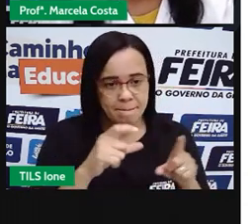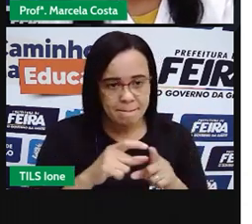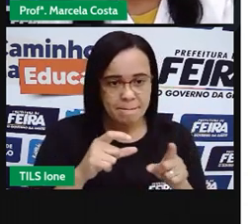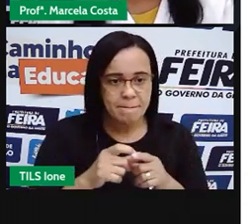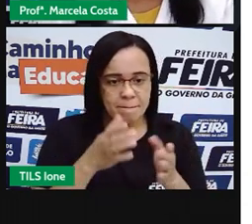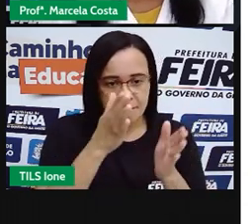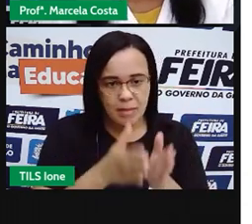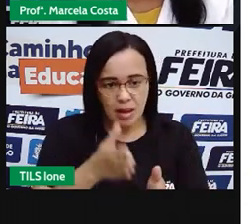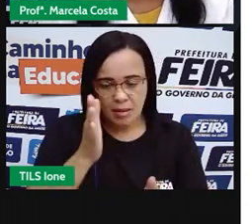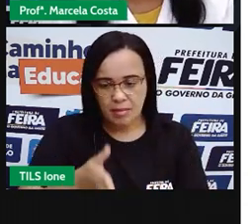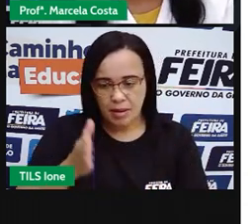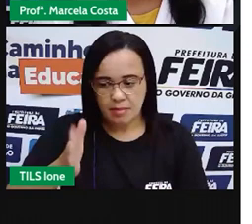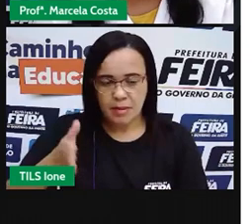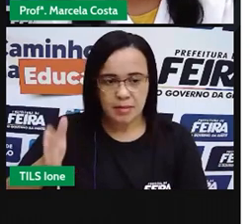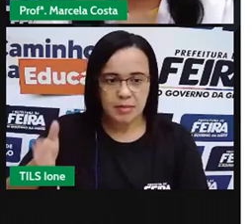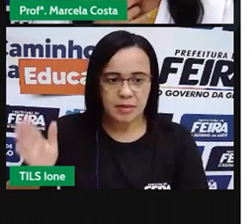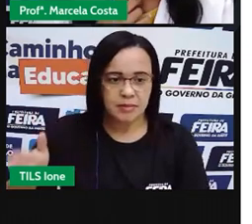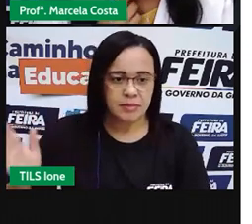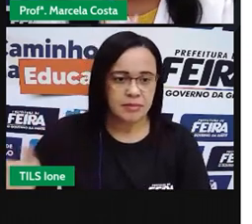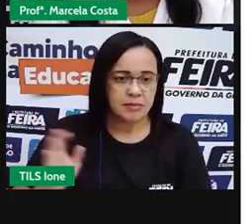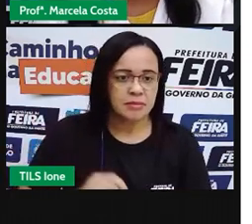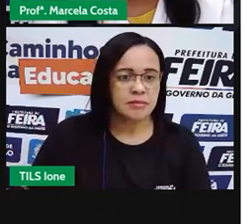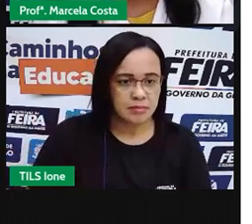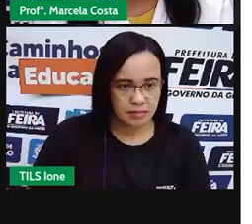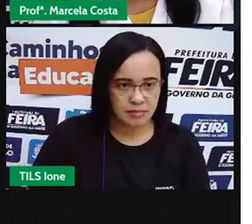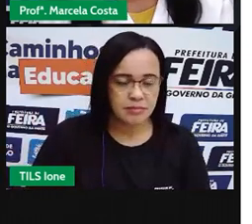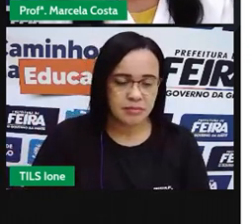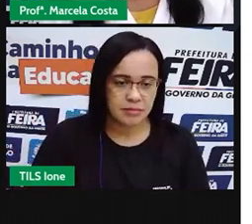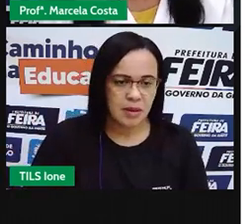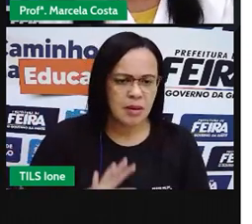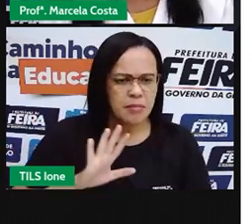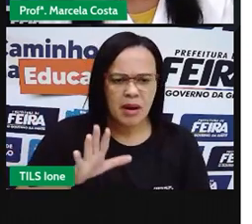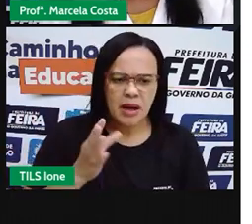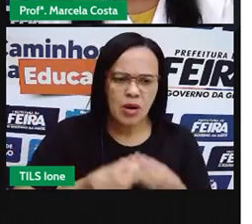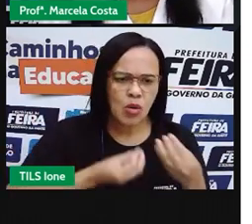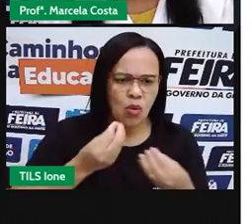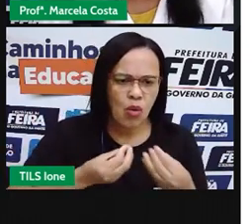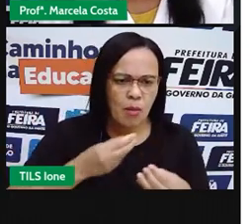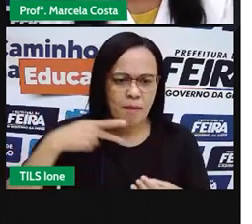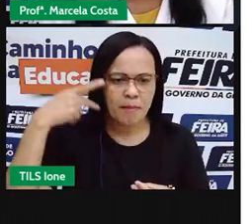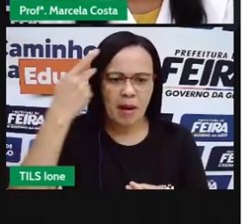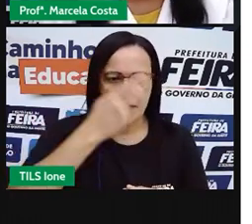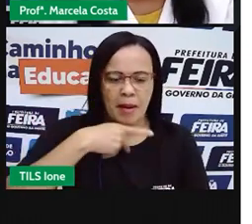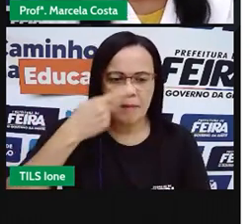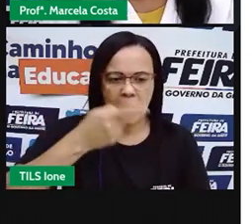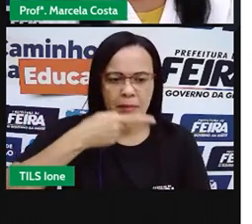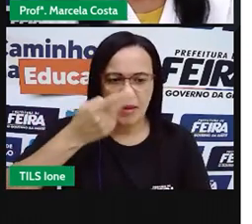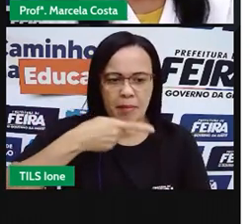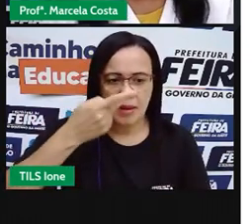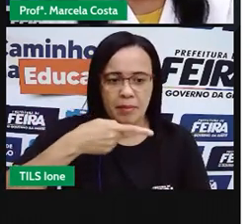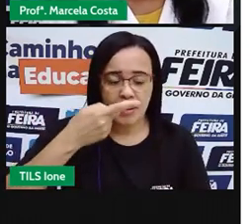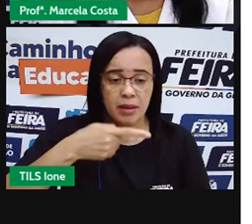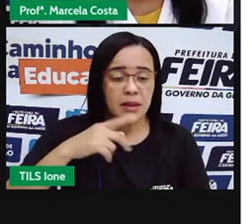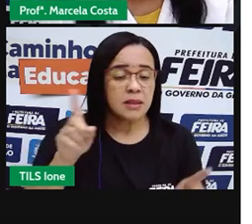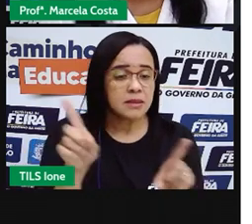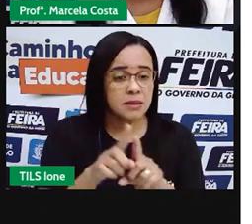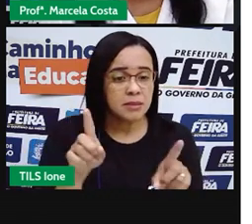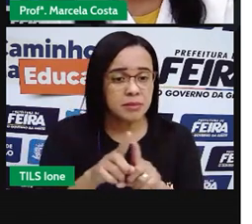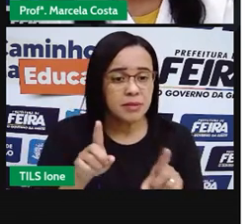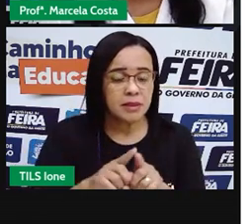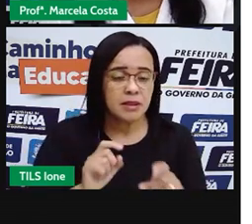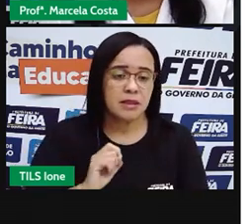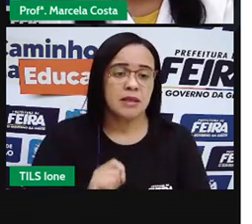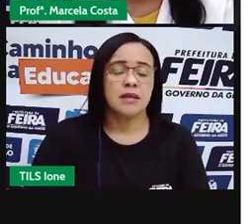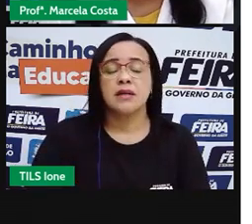Vocês vão aprender a fazer isso de maneira oral. E também vocês vão aprender a relacionar os